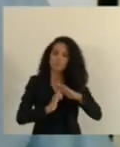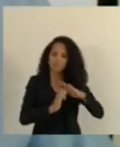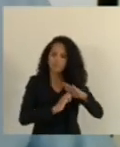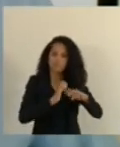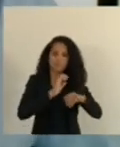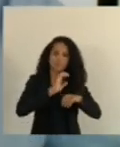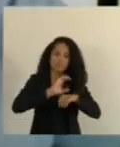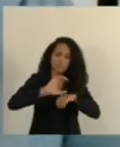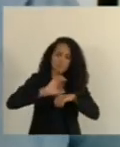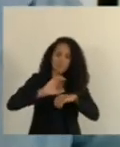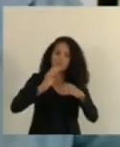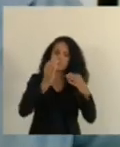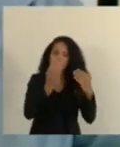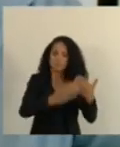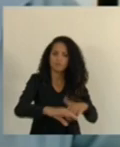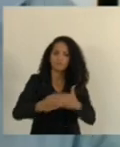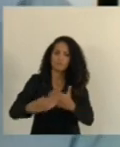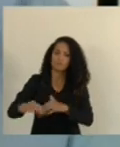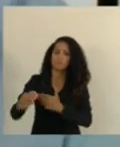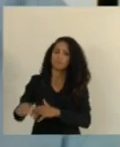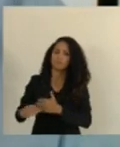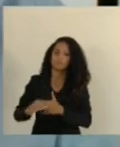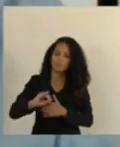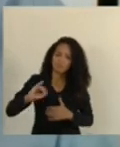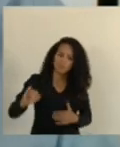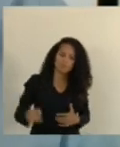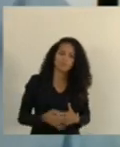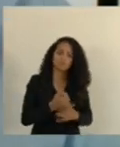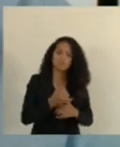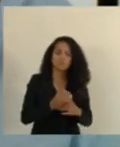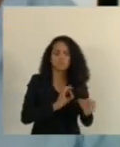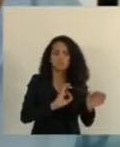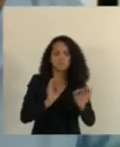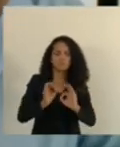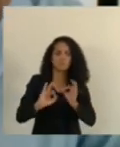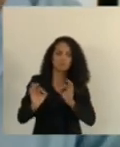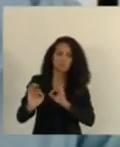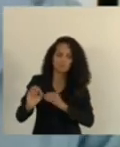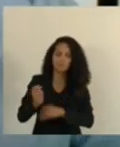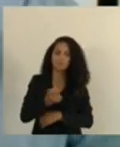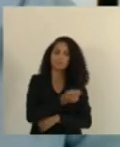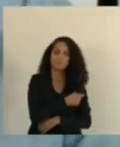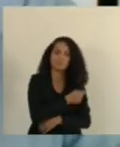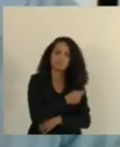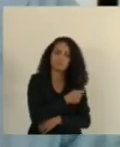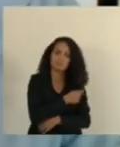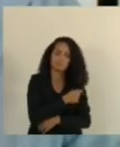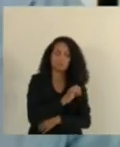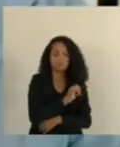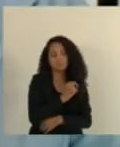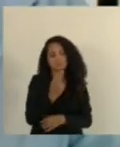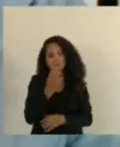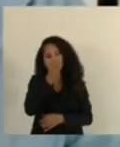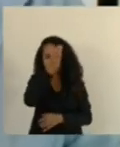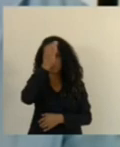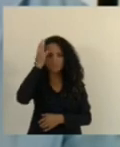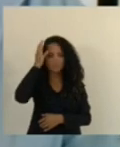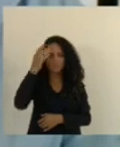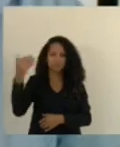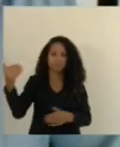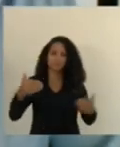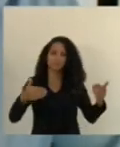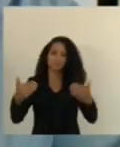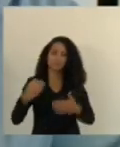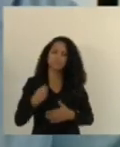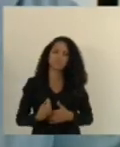concursos e claro preparando os alunos ou seus clientes para participarem de